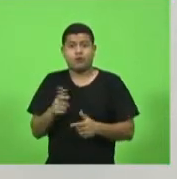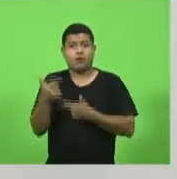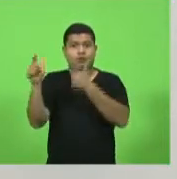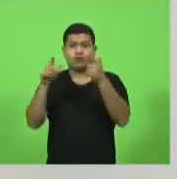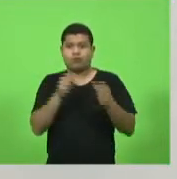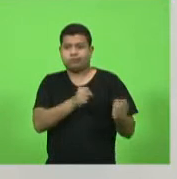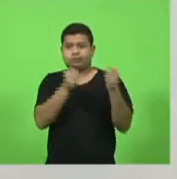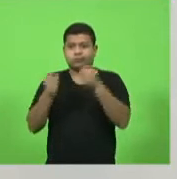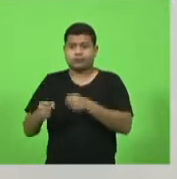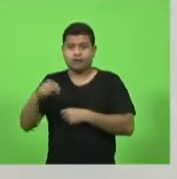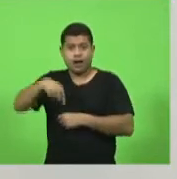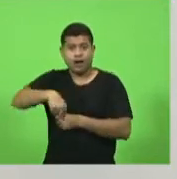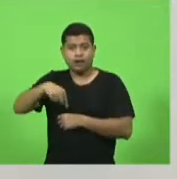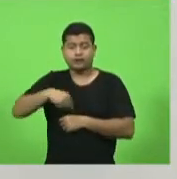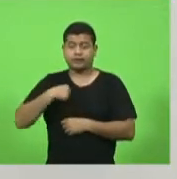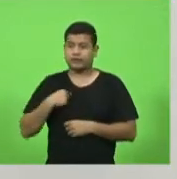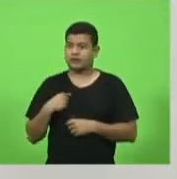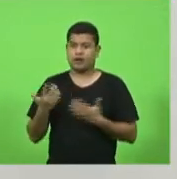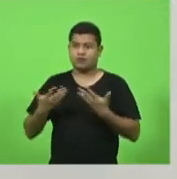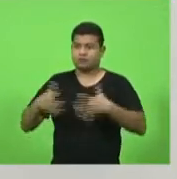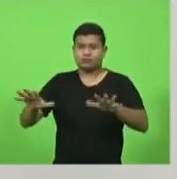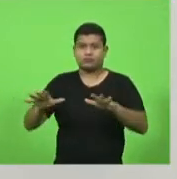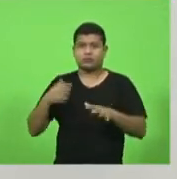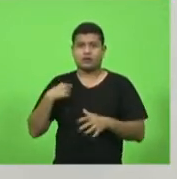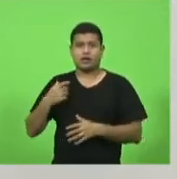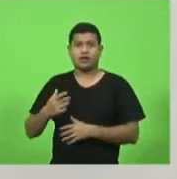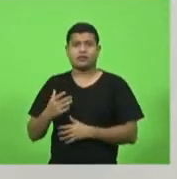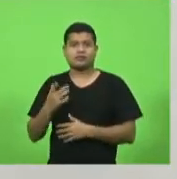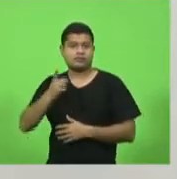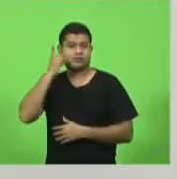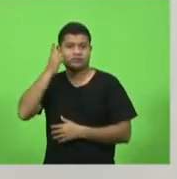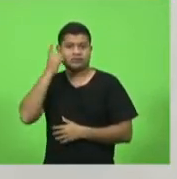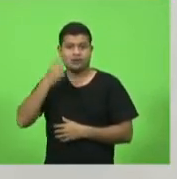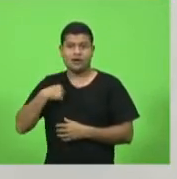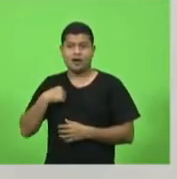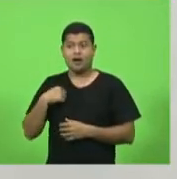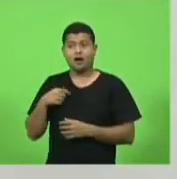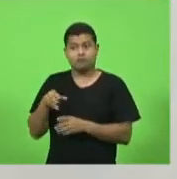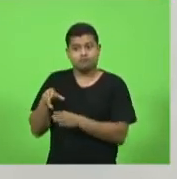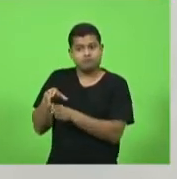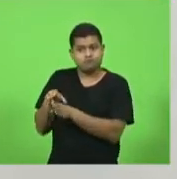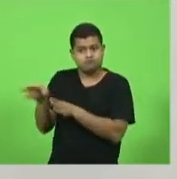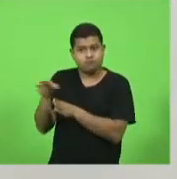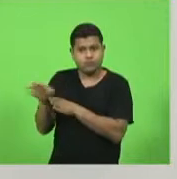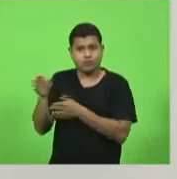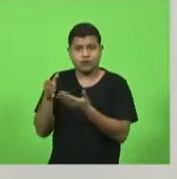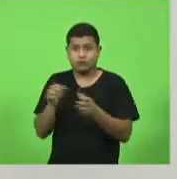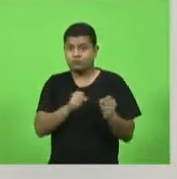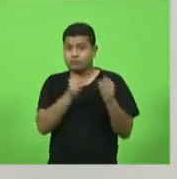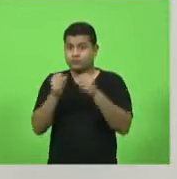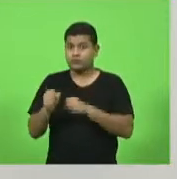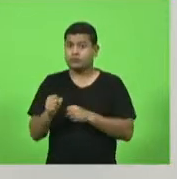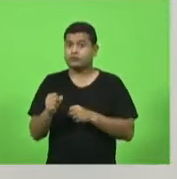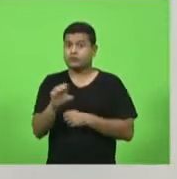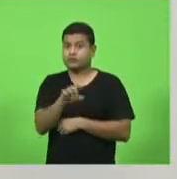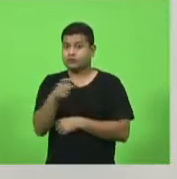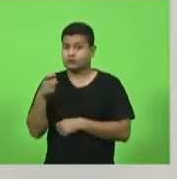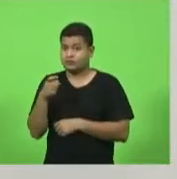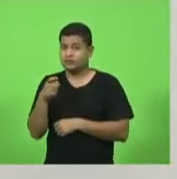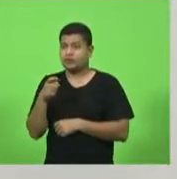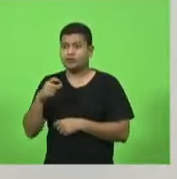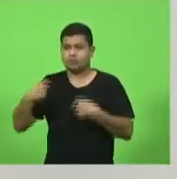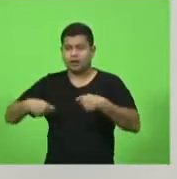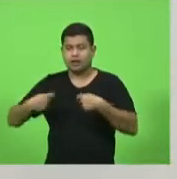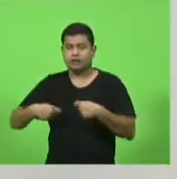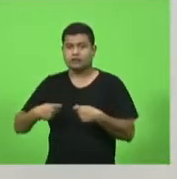ser o cara que vai, o deputado que vai lá dar pitaco no que deve o executivo fazer, meter a mão lá dentro e